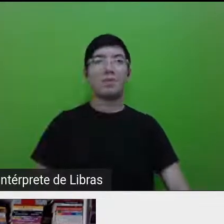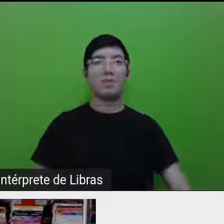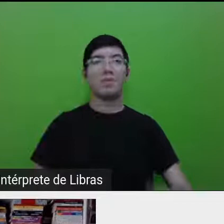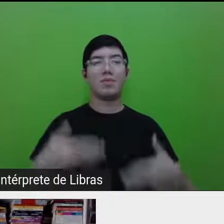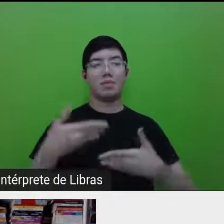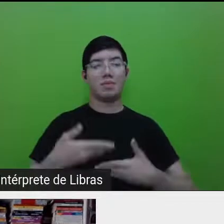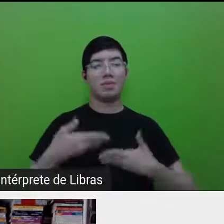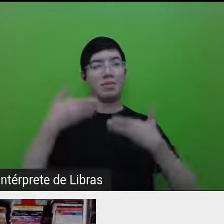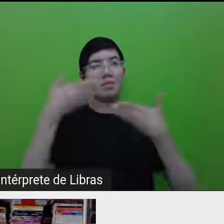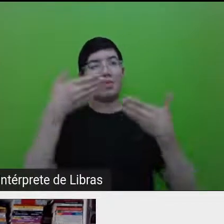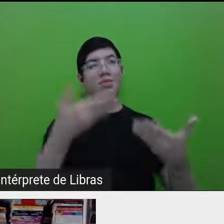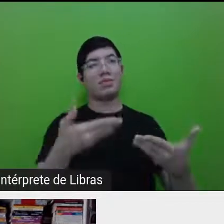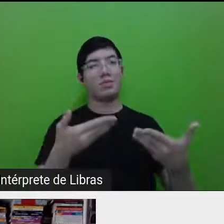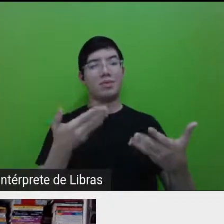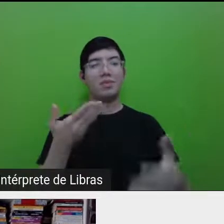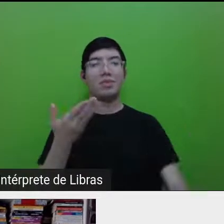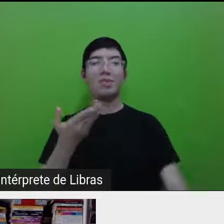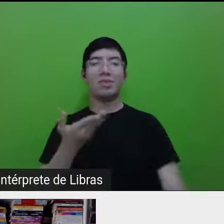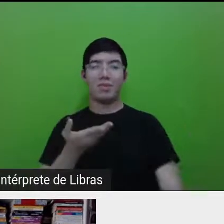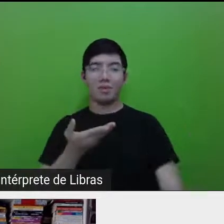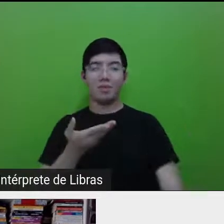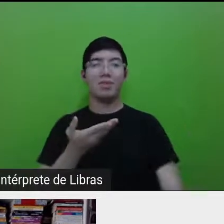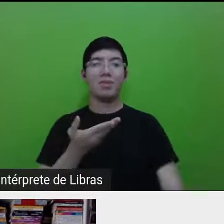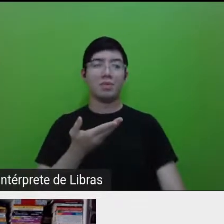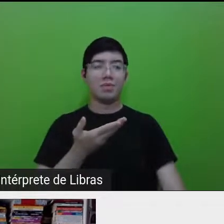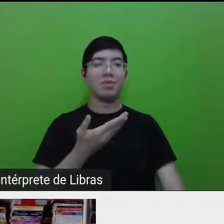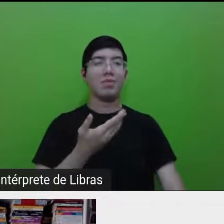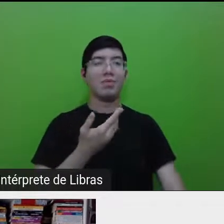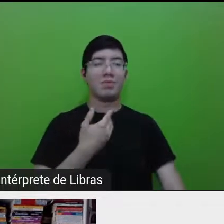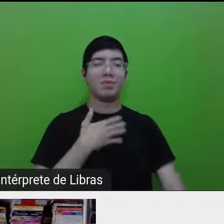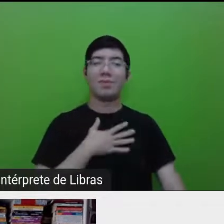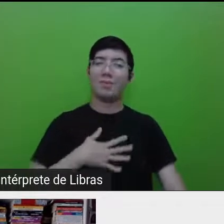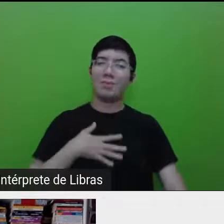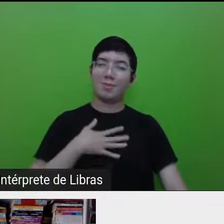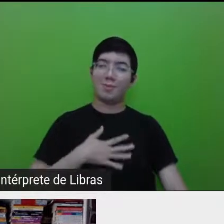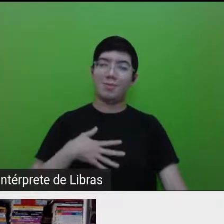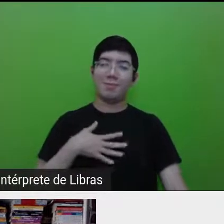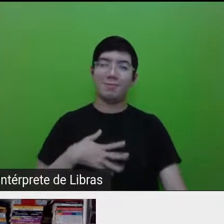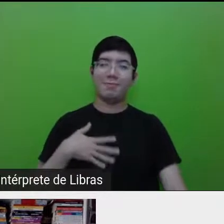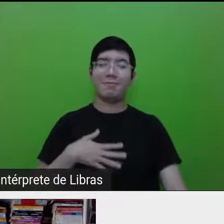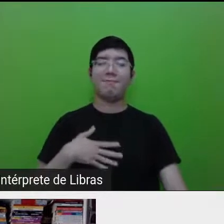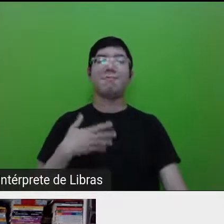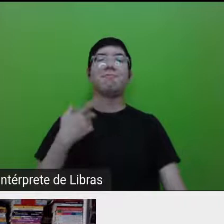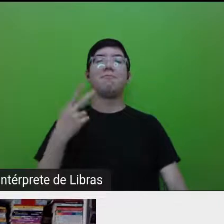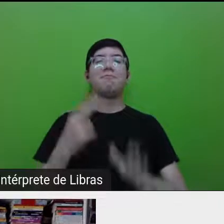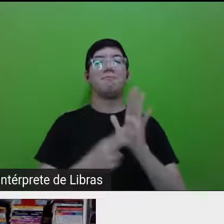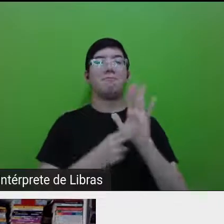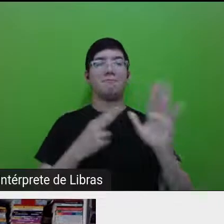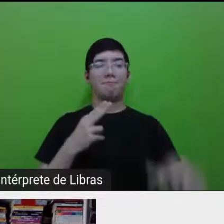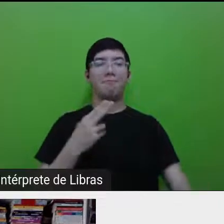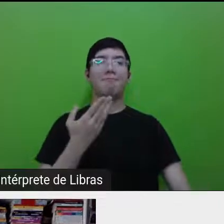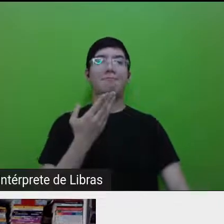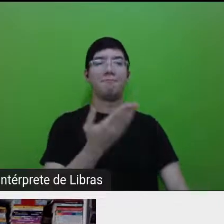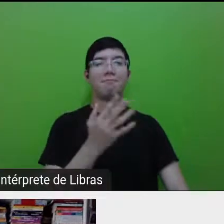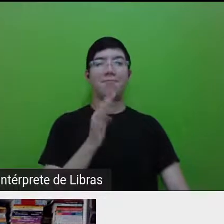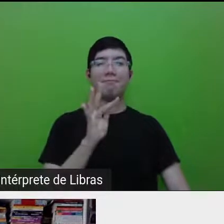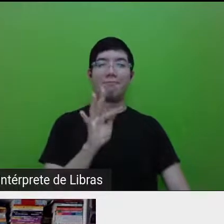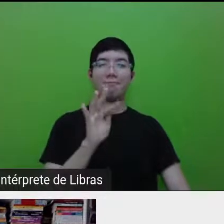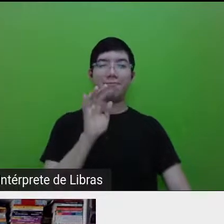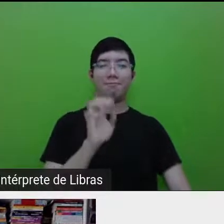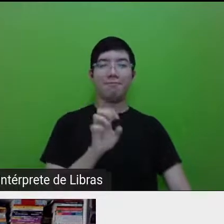fiquei muito feliz quando você me convidou para conversar sobre a Ferranti, que, como eu disse, é uma escritora que eu gosto muito,